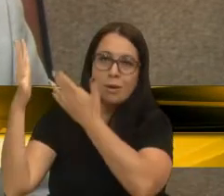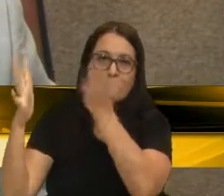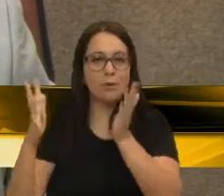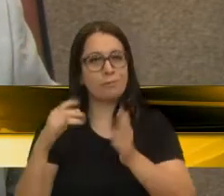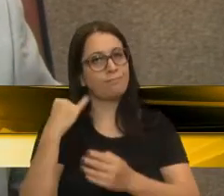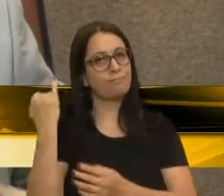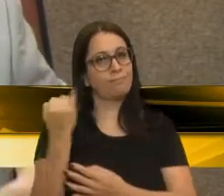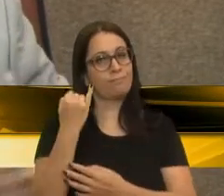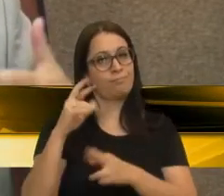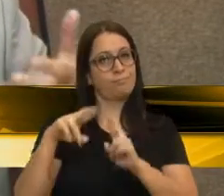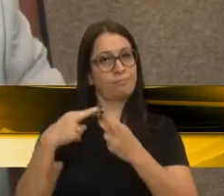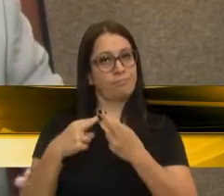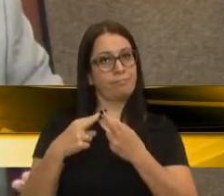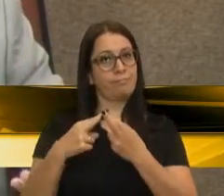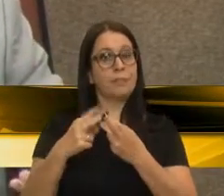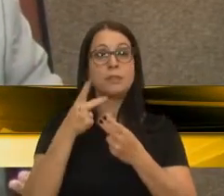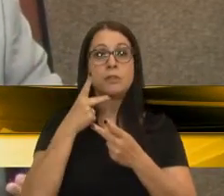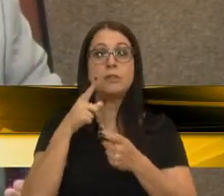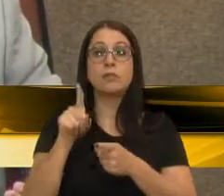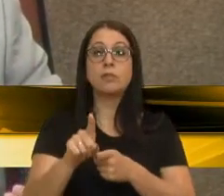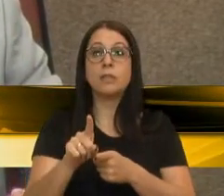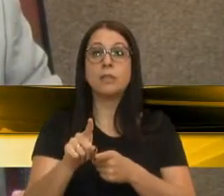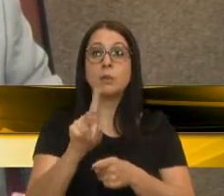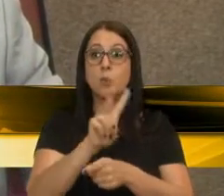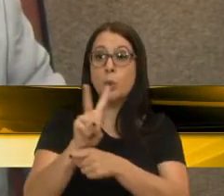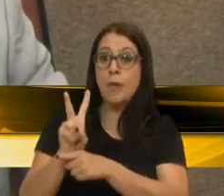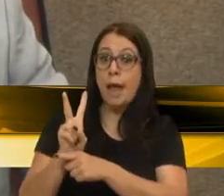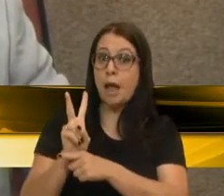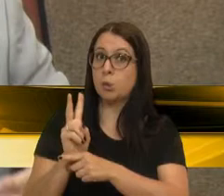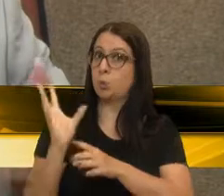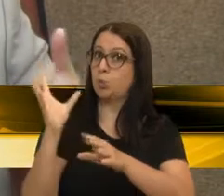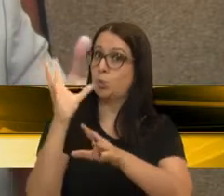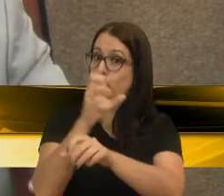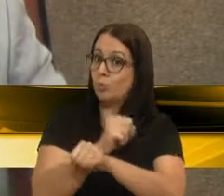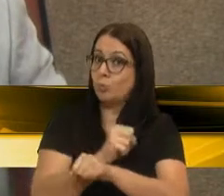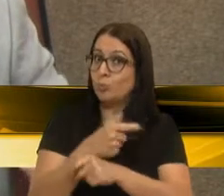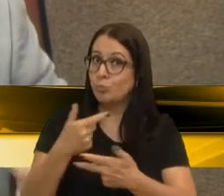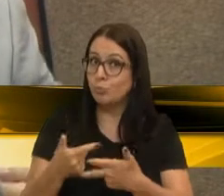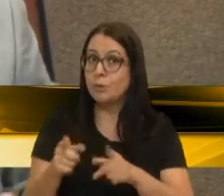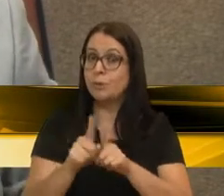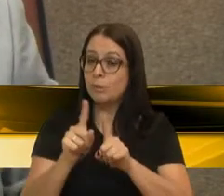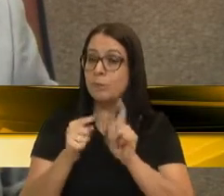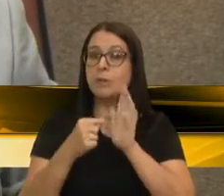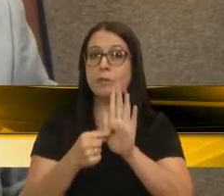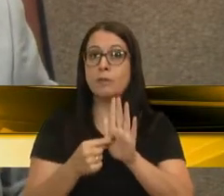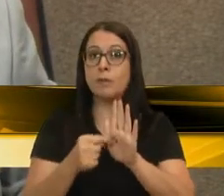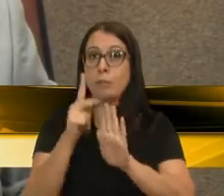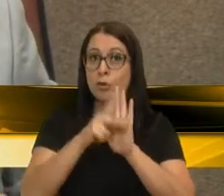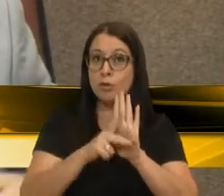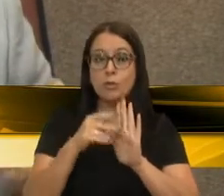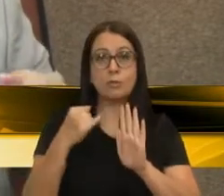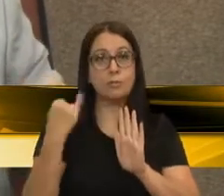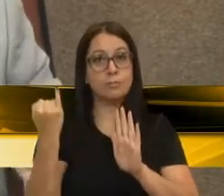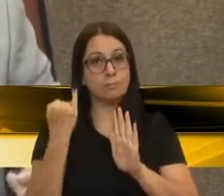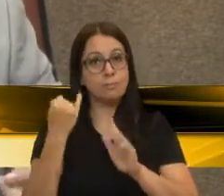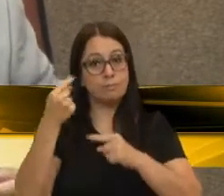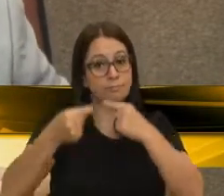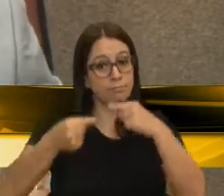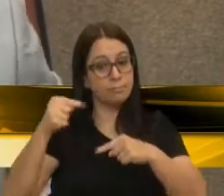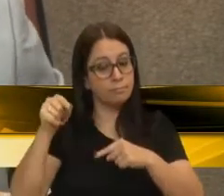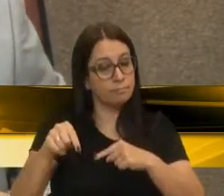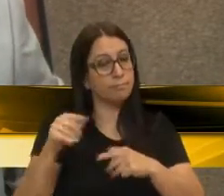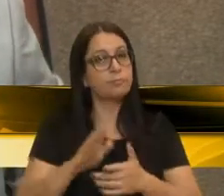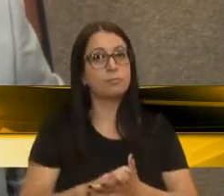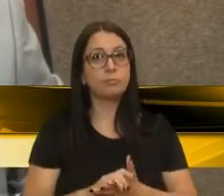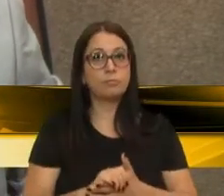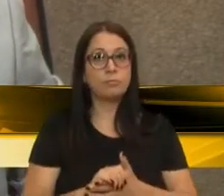reunião, que se falou muito sobre a questão da proteção aos animais. Vem um projeto bastante interessante e importante para nós debatermos aqui na casa,